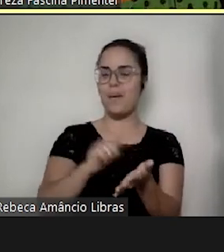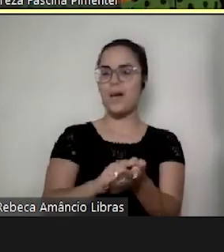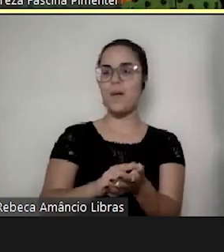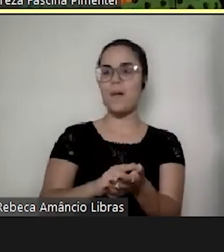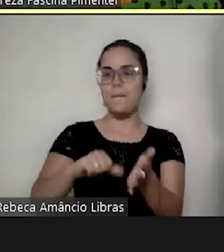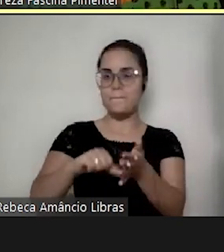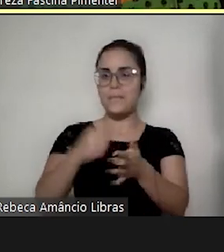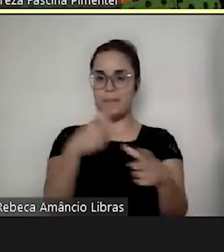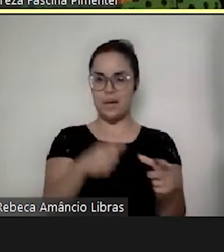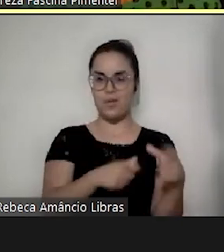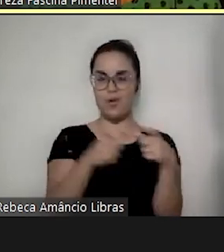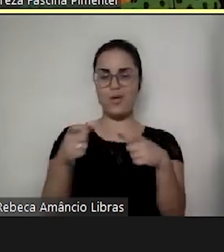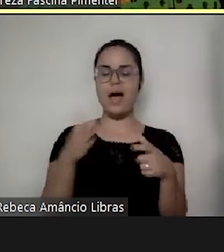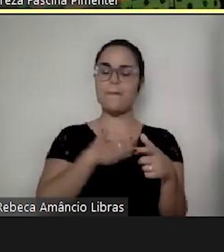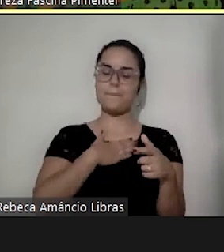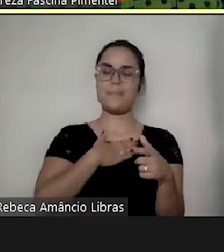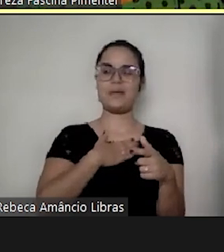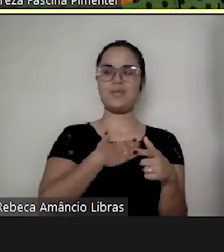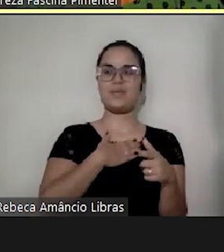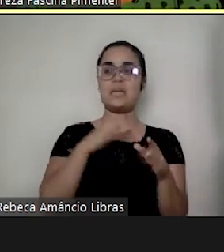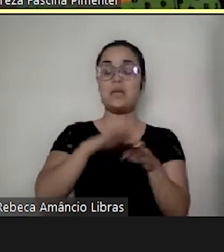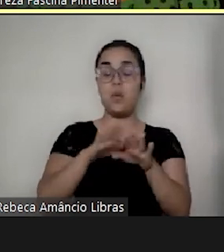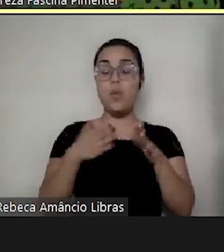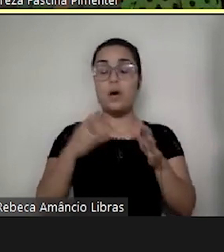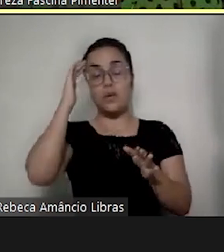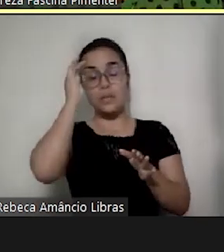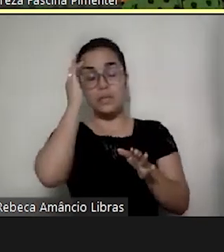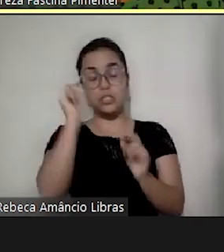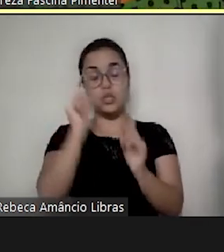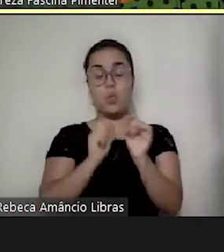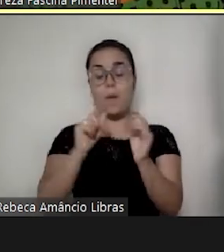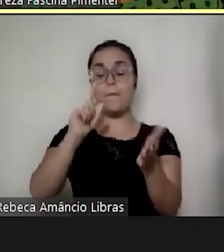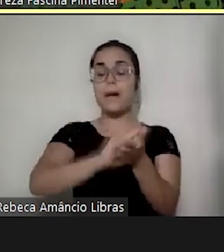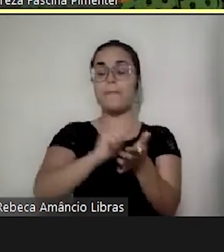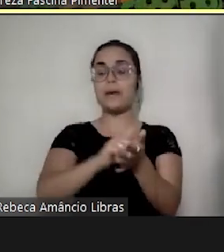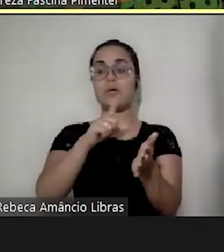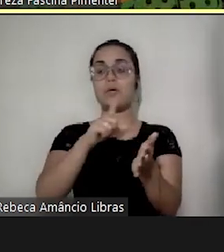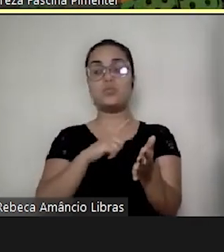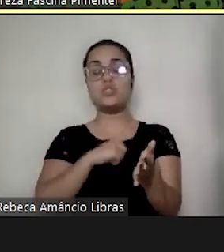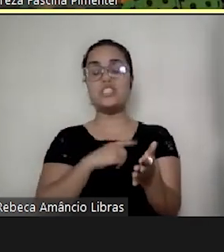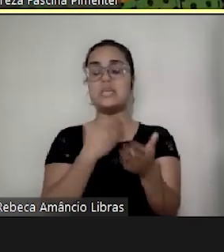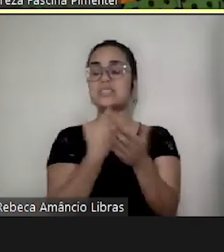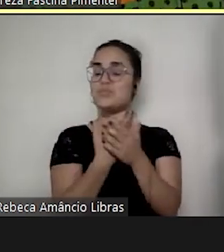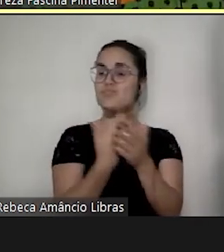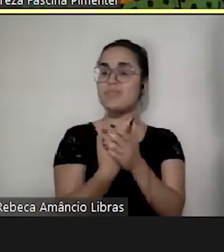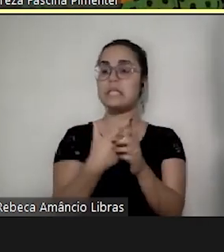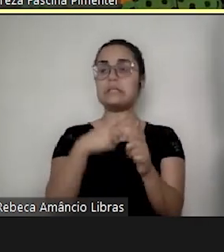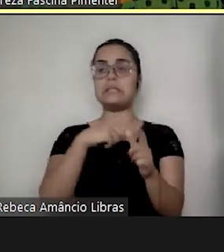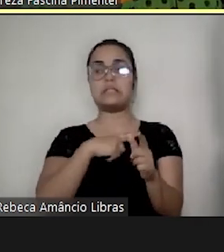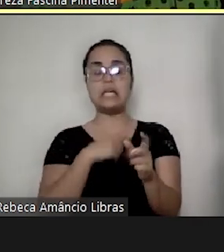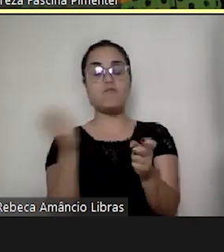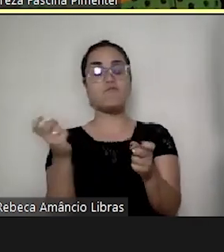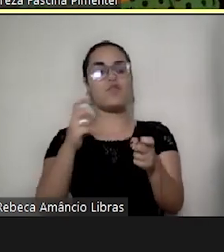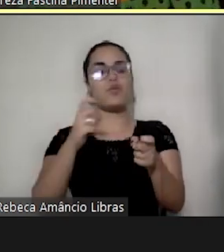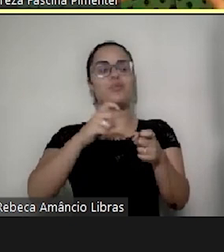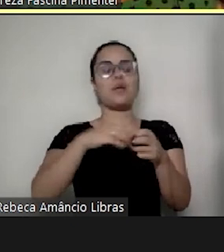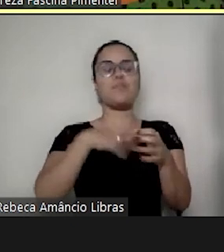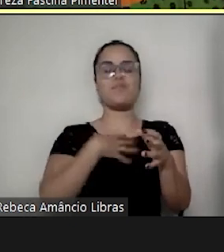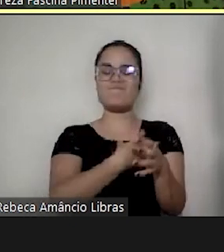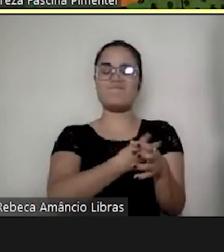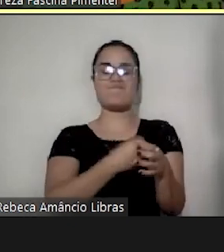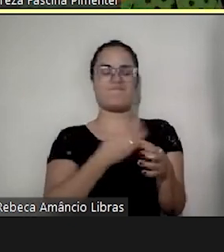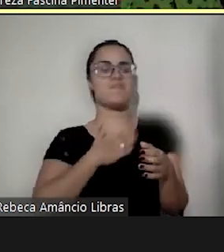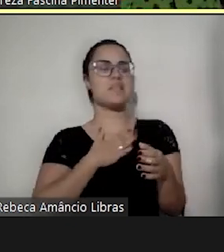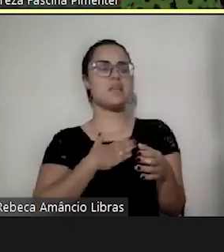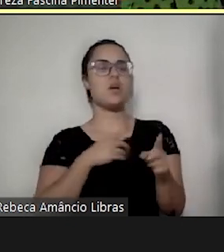E foi através da parentalidade, do estudo, que eu consegui me voltar para os meus filhos, que também